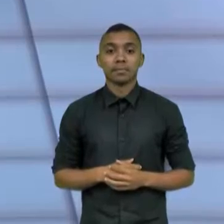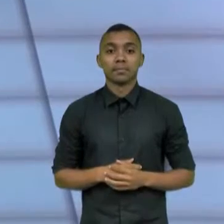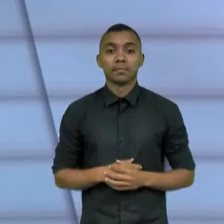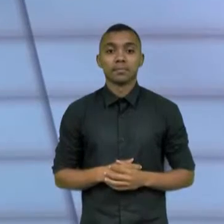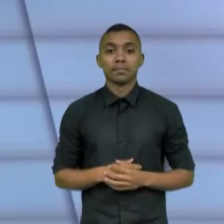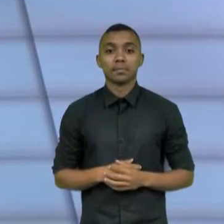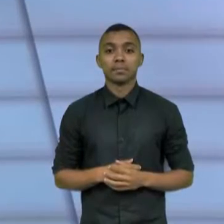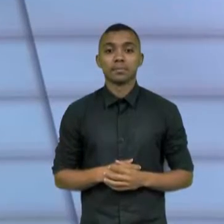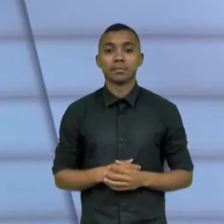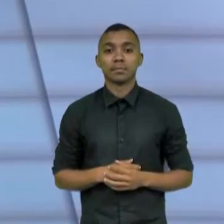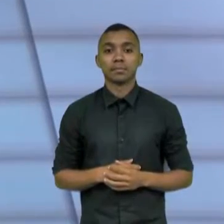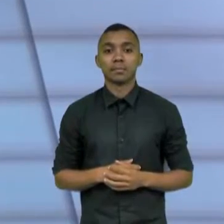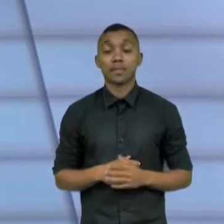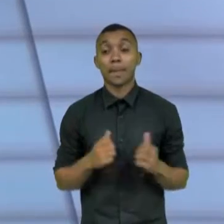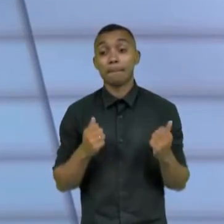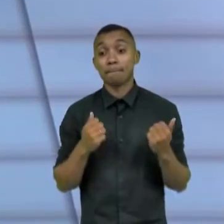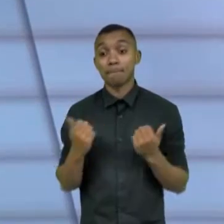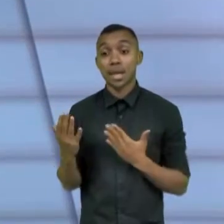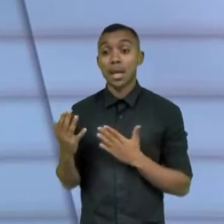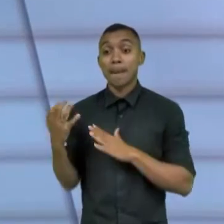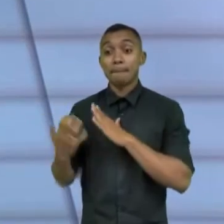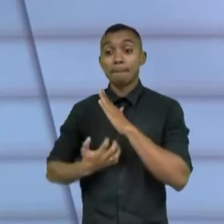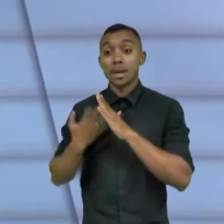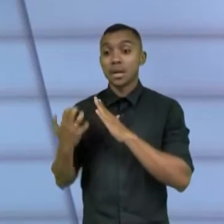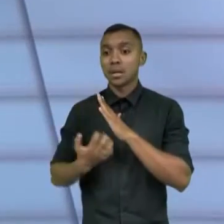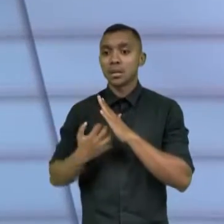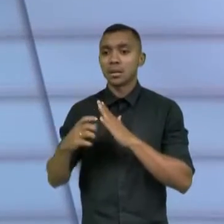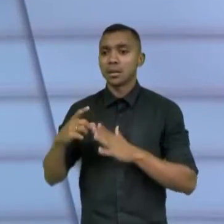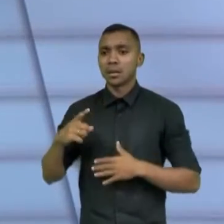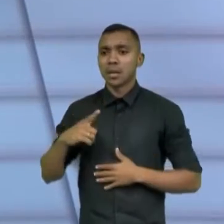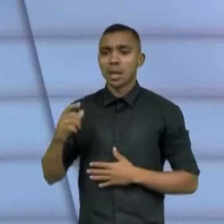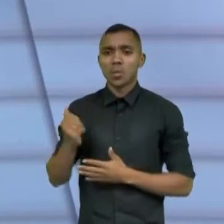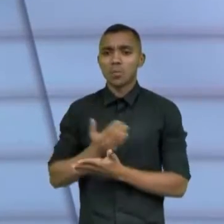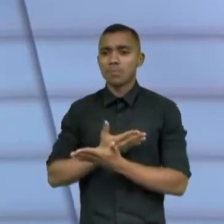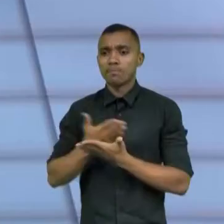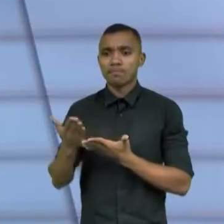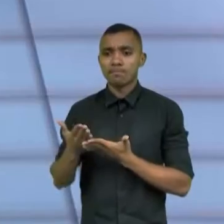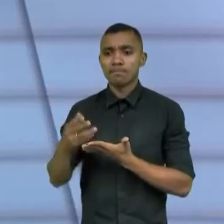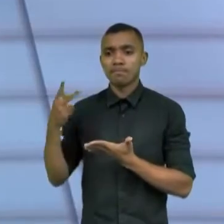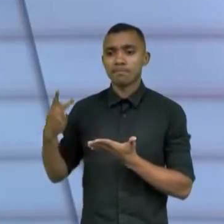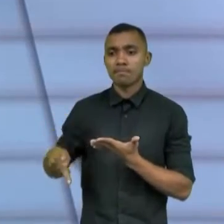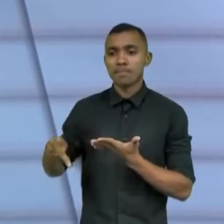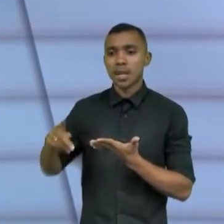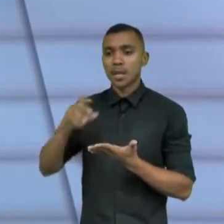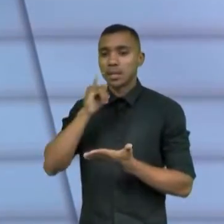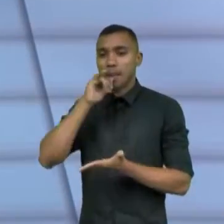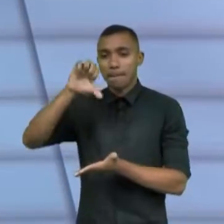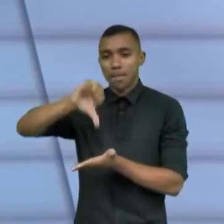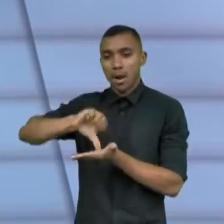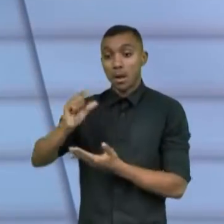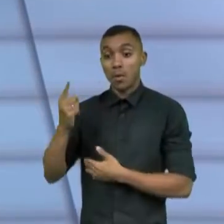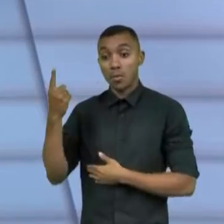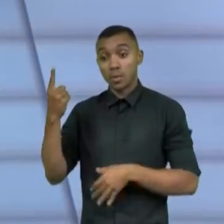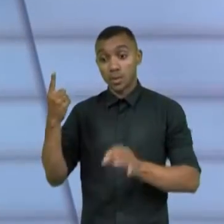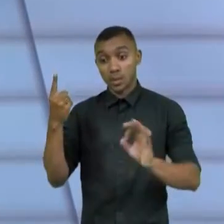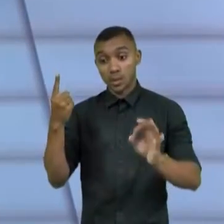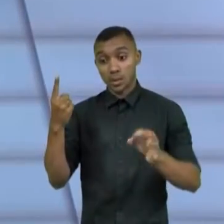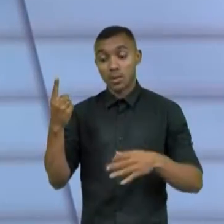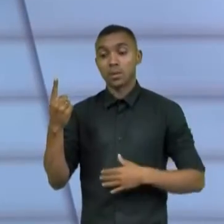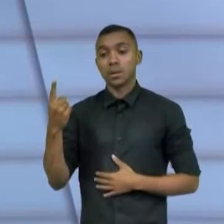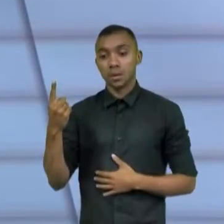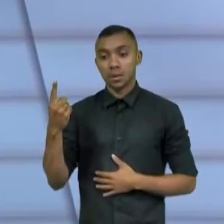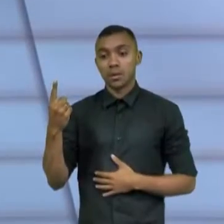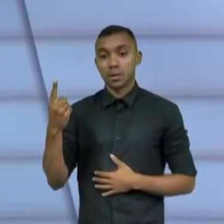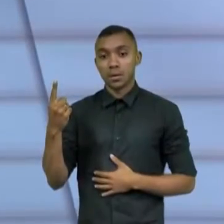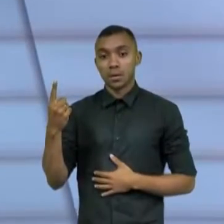essa empresa ofereça um capital filantrópico inicial para essa empresa sair do canto, ou talvez incluindo, além do capital